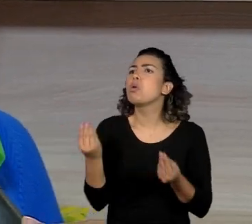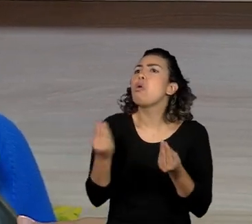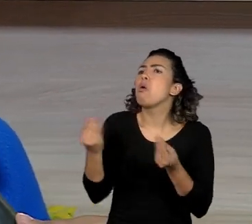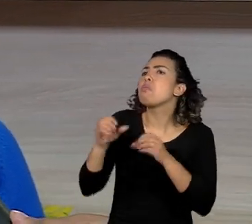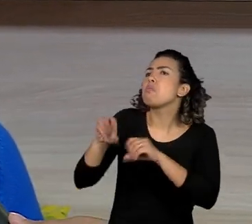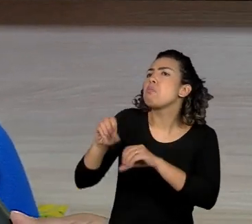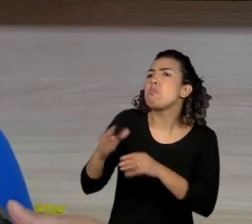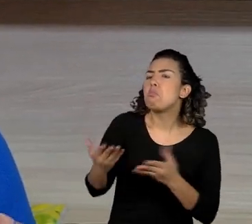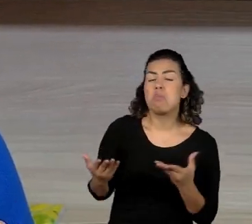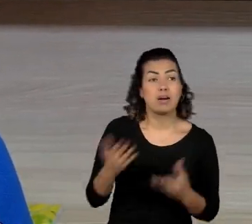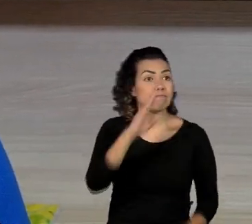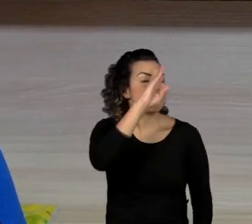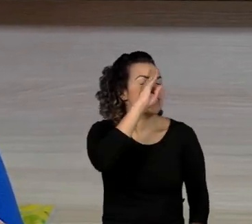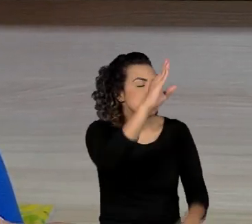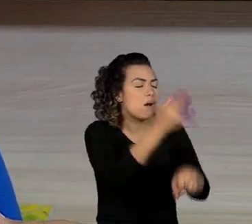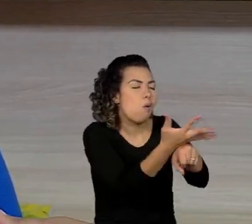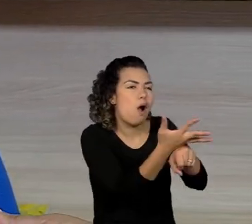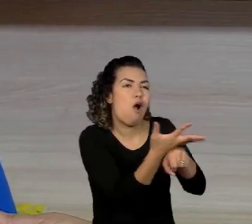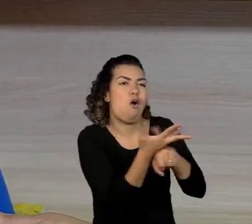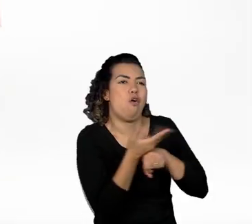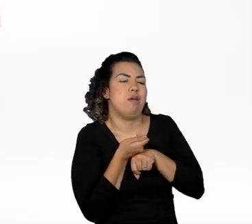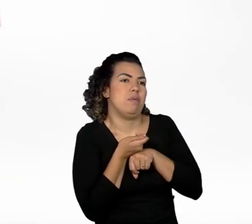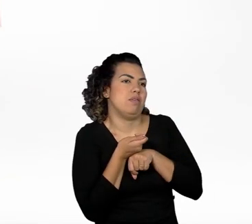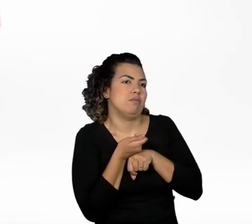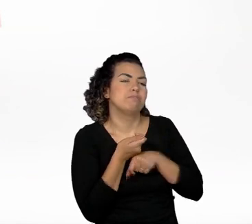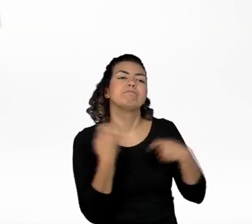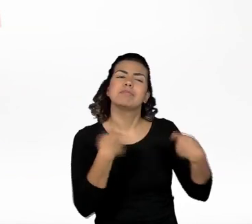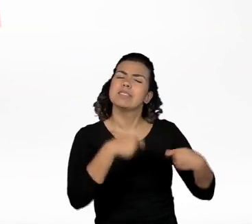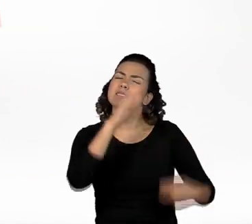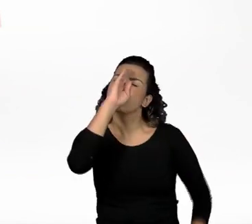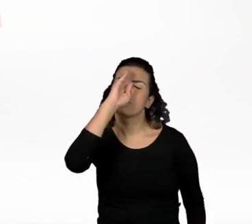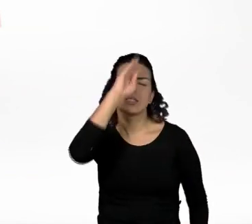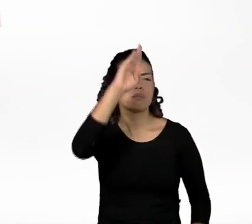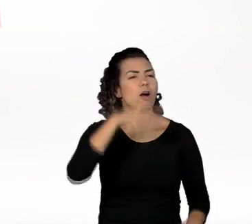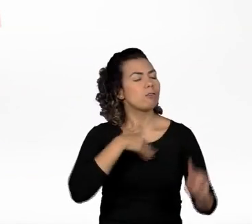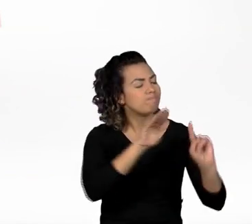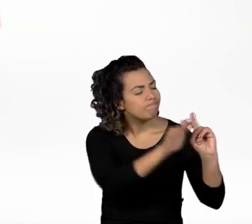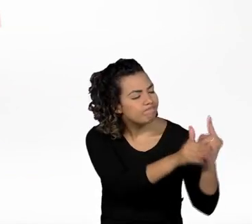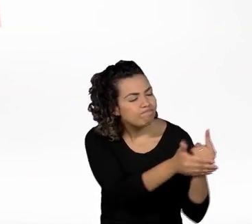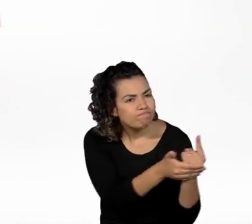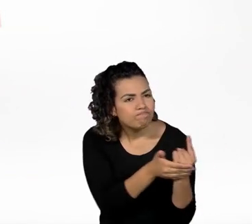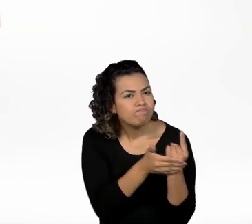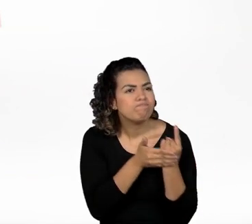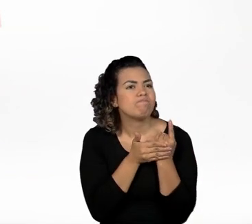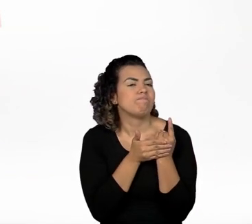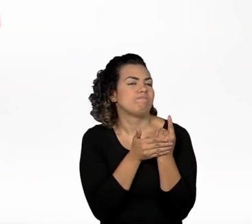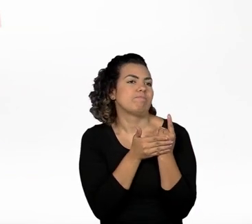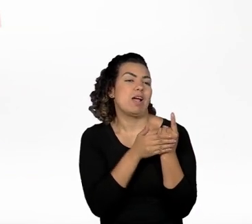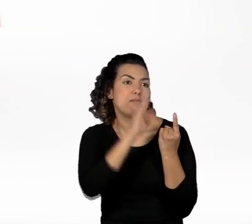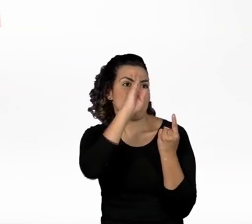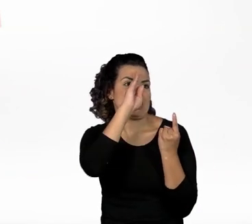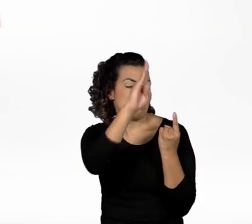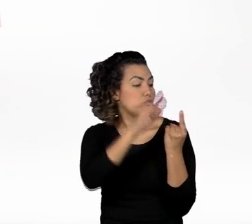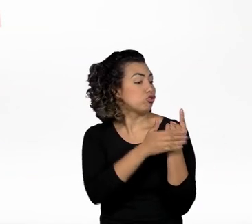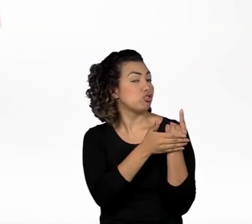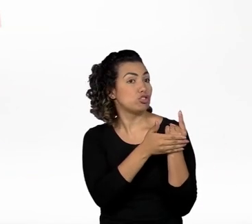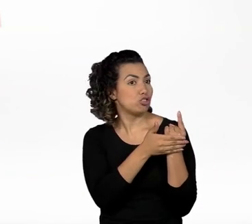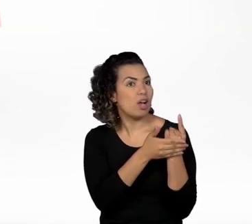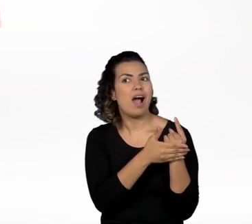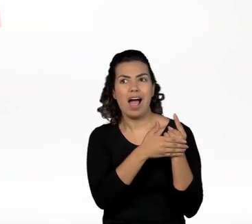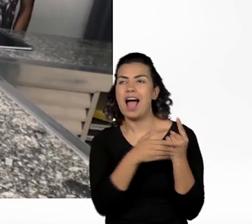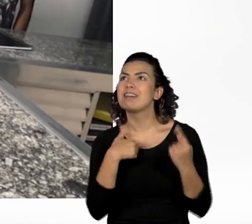O acolhimento, o cuidado são fundamentais para que esses estudantes consigam adentrar e se